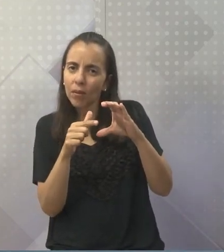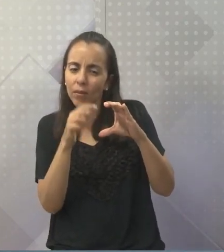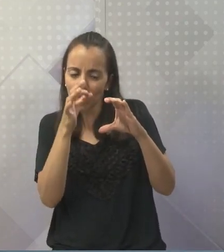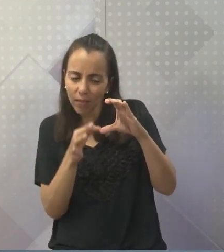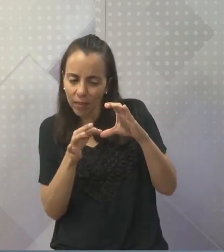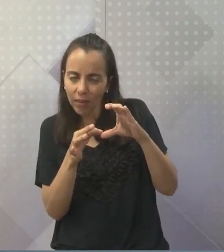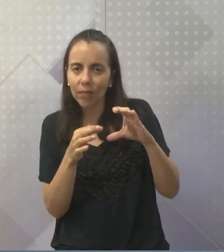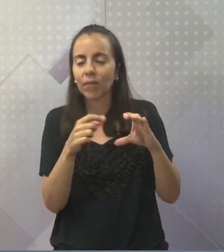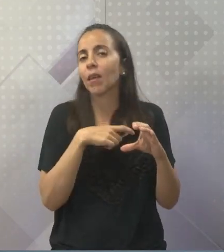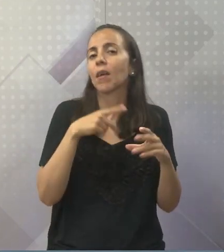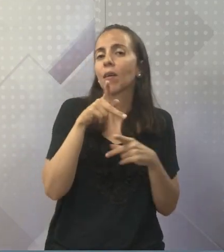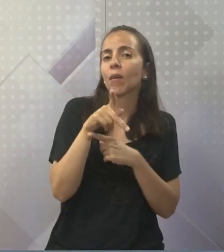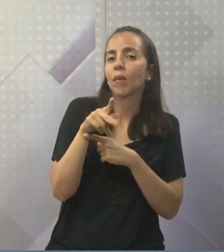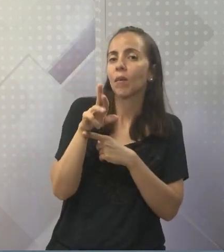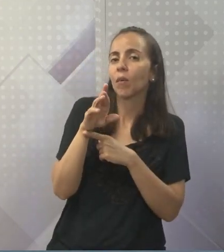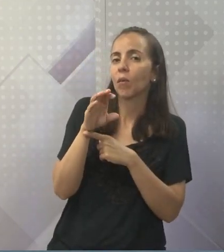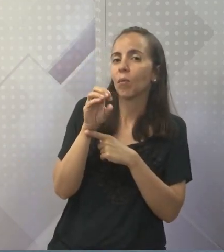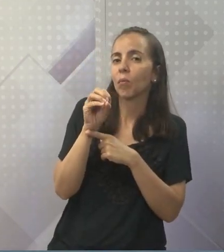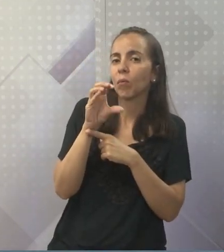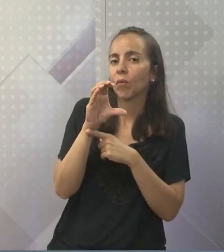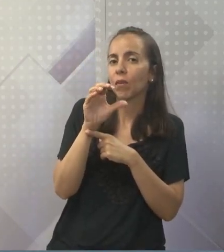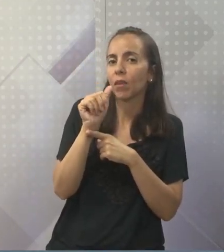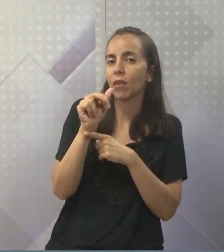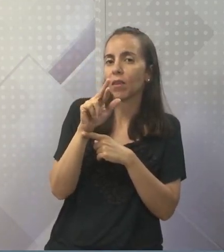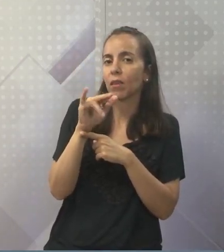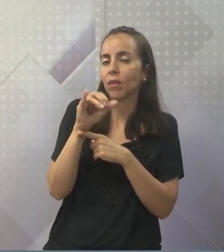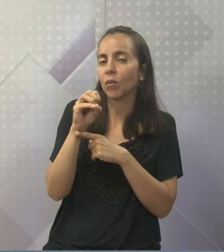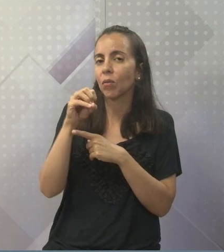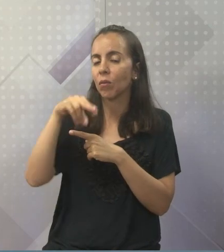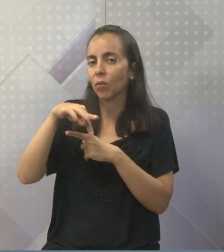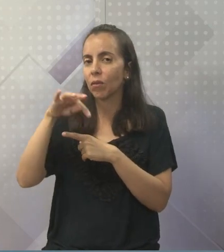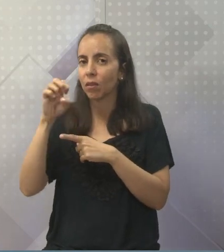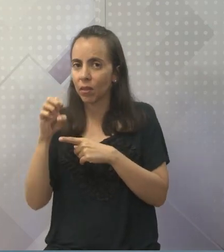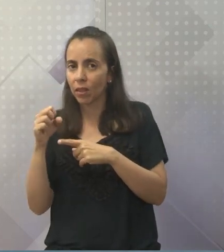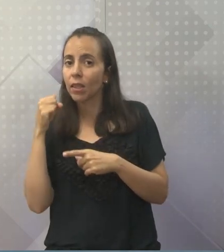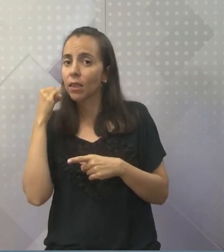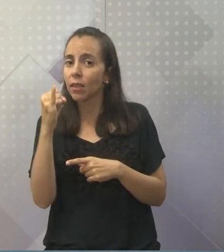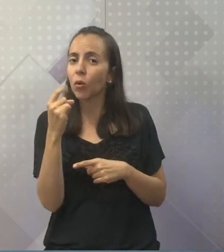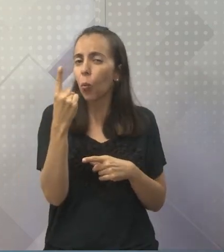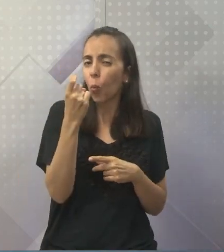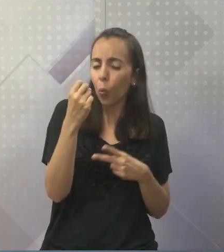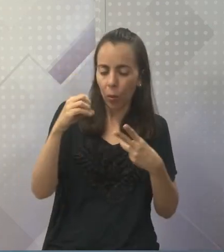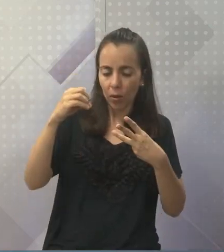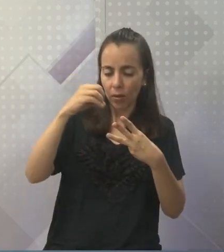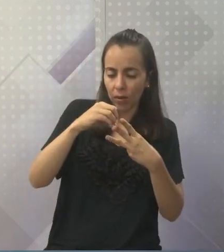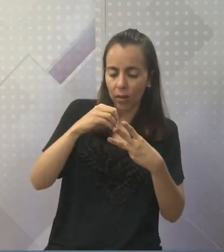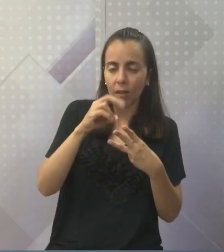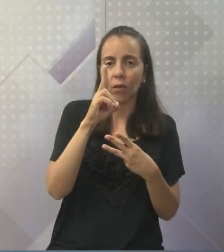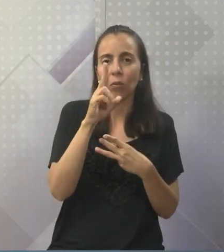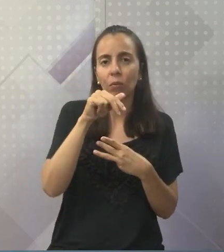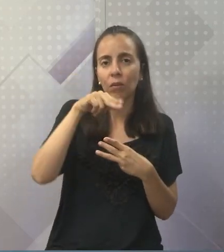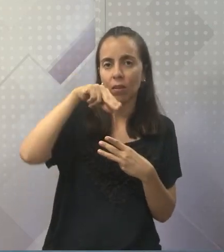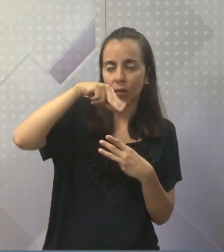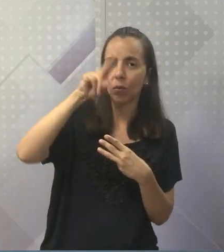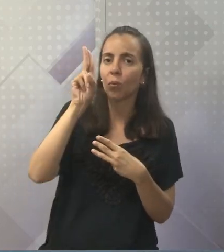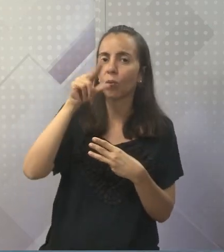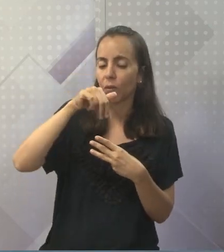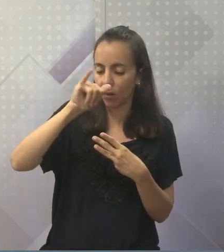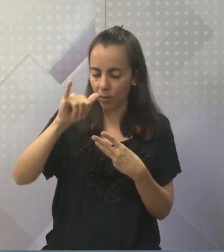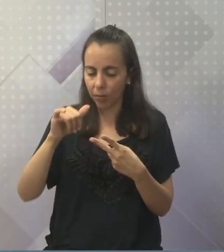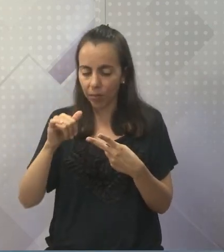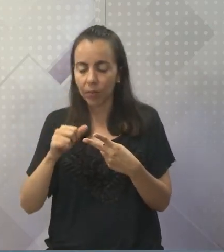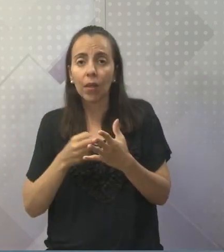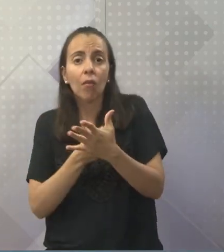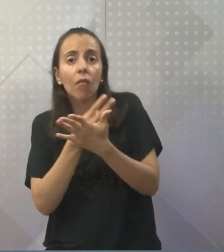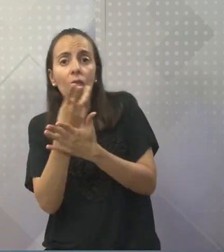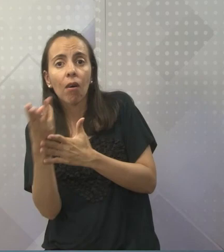apenas uma célula, unicelular. Se for por muitas, pluricelular. Se for